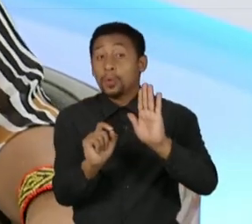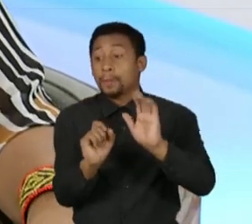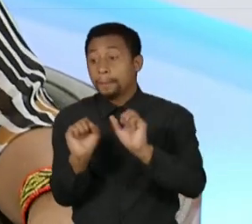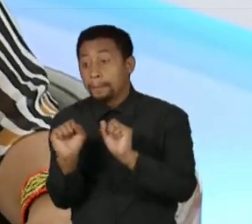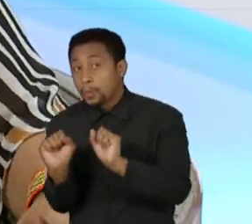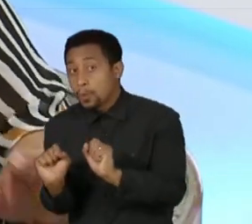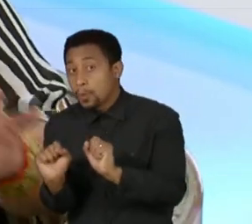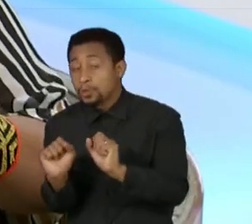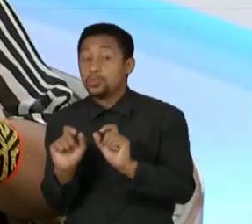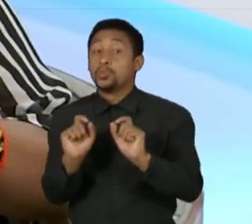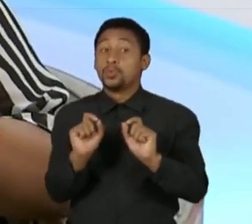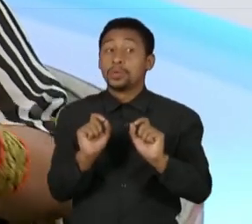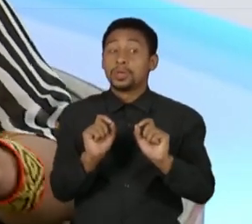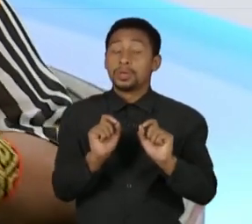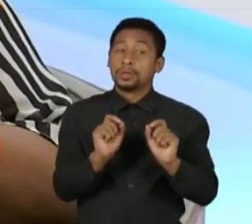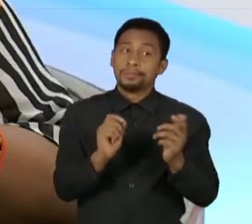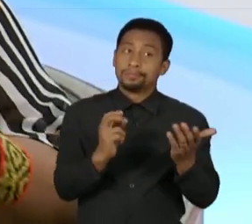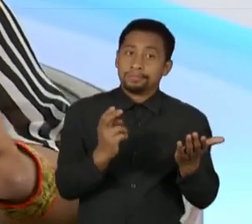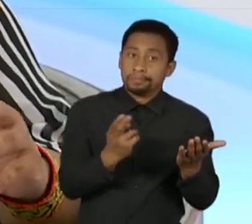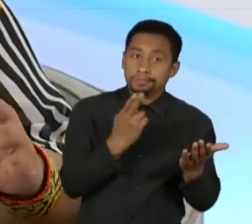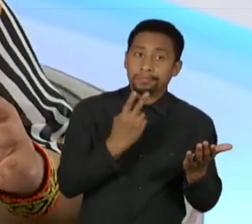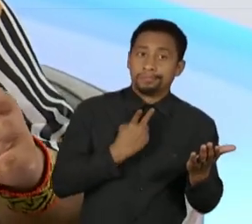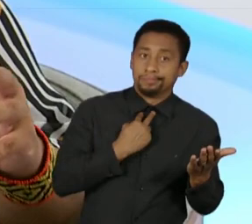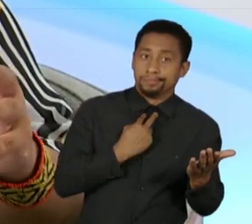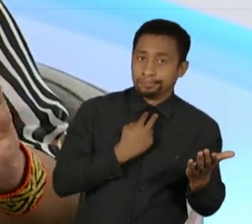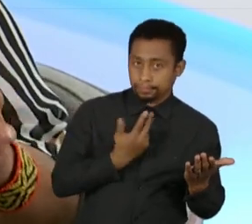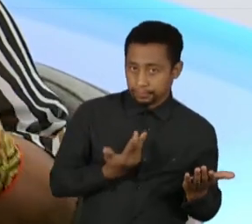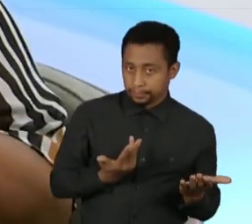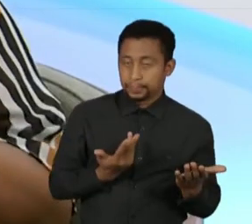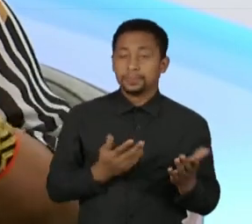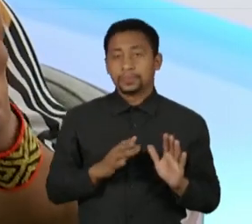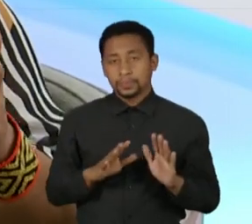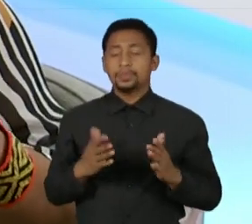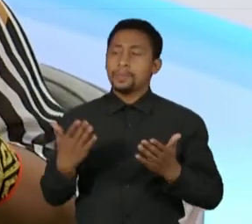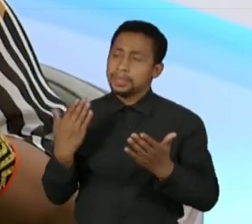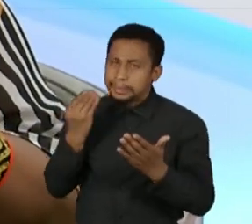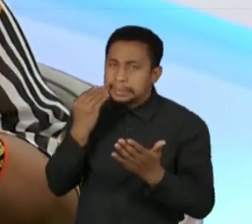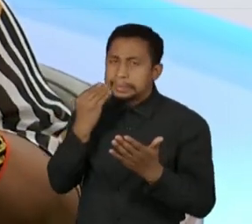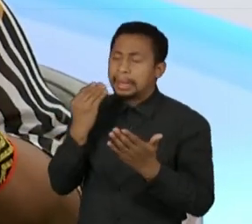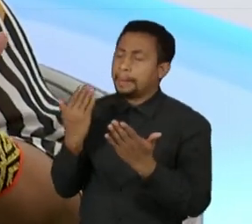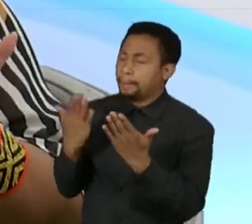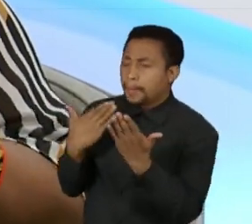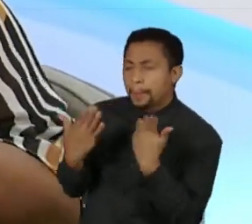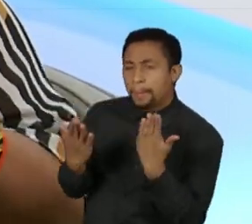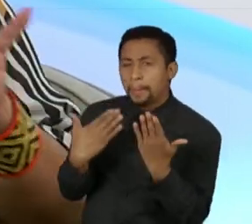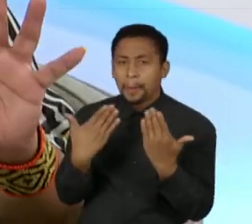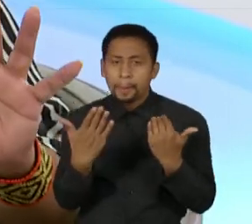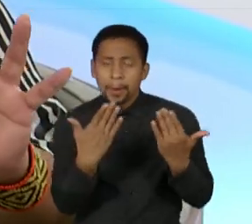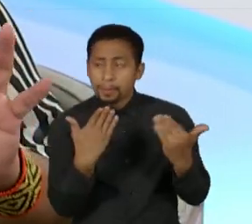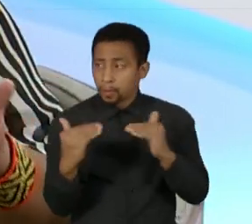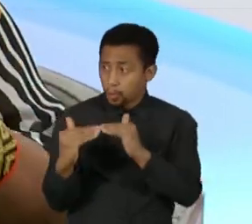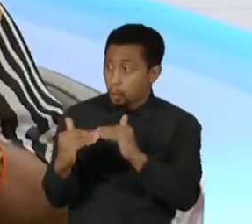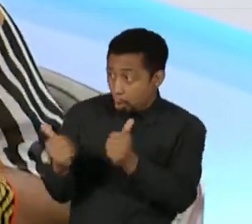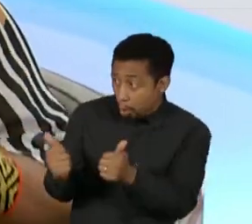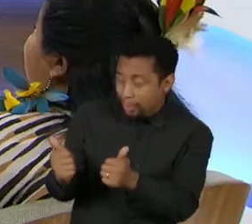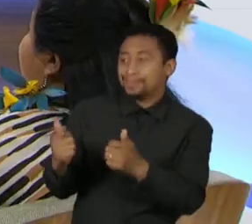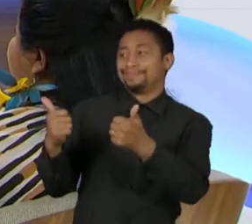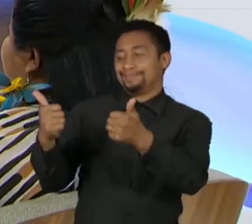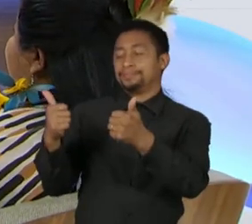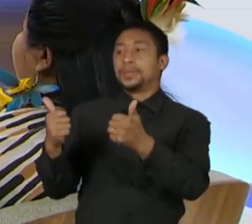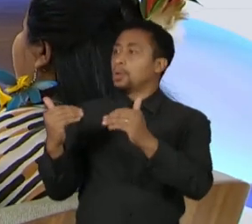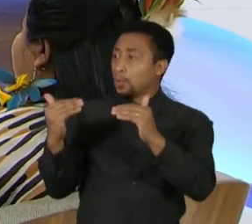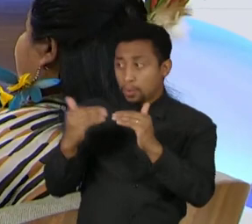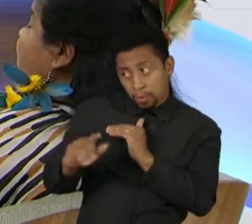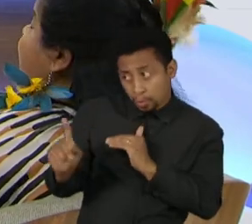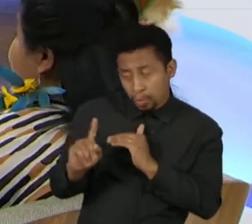nós vamos, sim, abrir, conversar, os diálogos, tentar estabelecer consenso. Naquilo que não for consenso, cada um vai